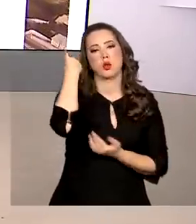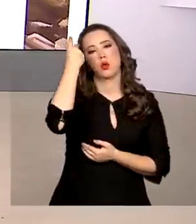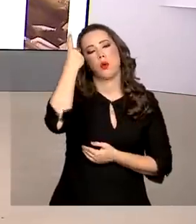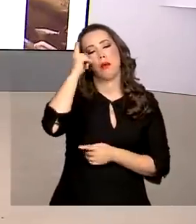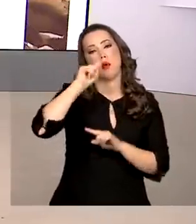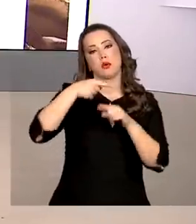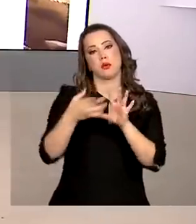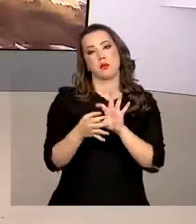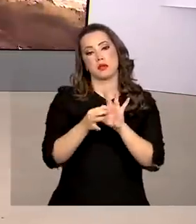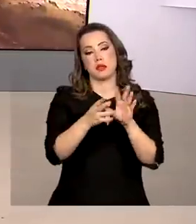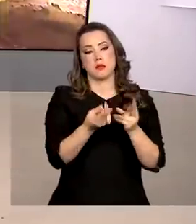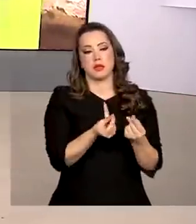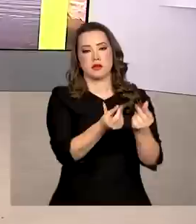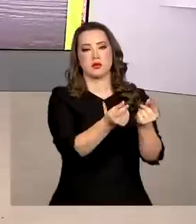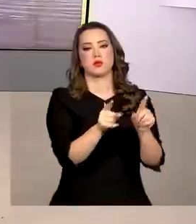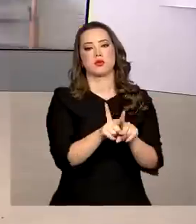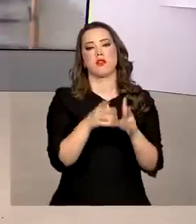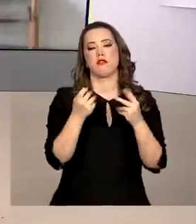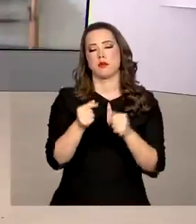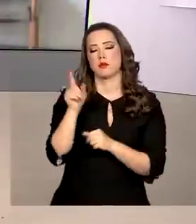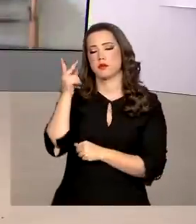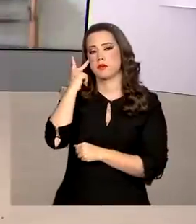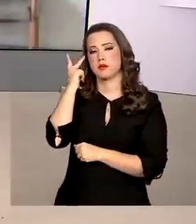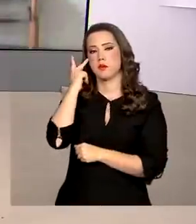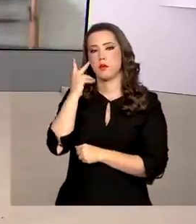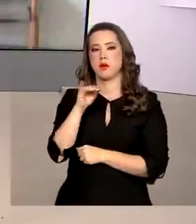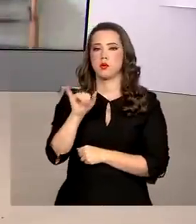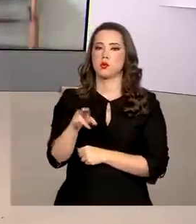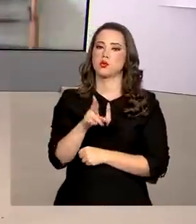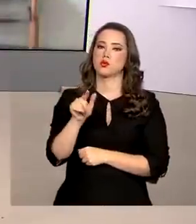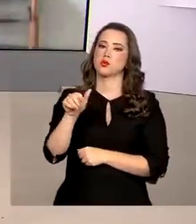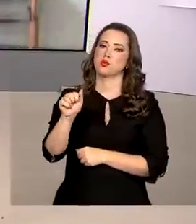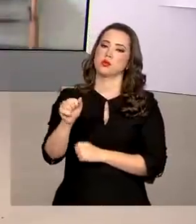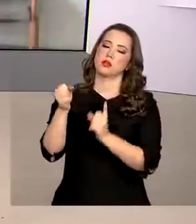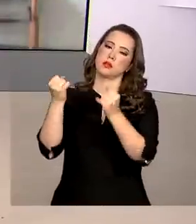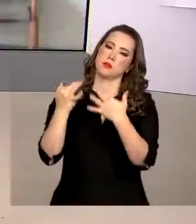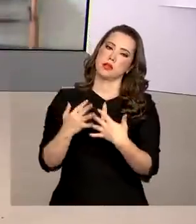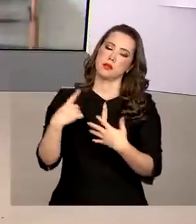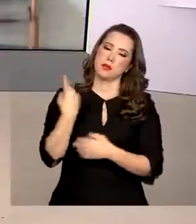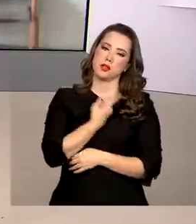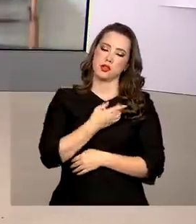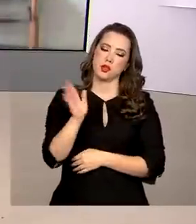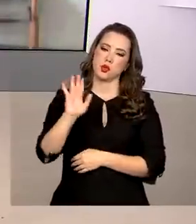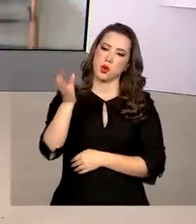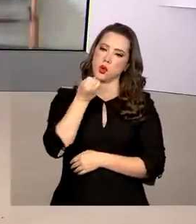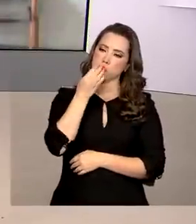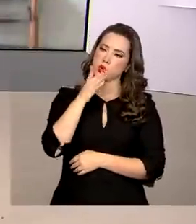recursos. Vamos a São Paulo. Júlia Ballarini traz ao vivo as informações para a gente. Oi, Júlia. Bom dia.